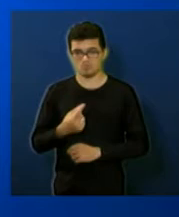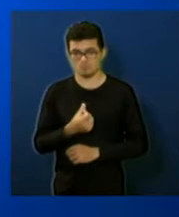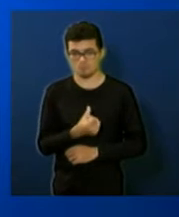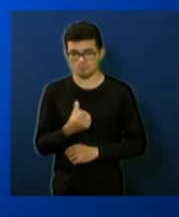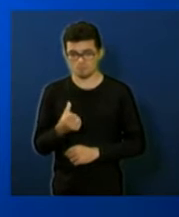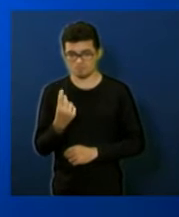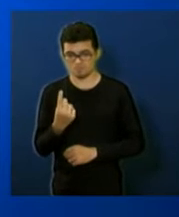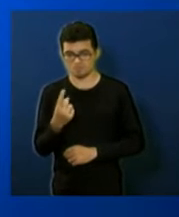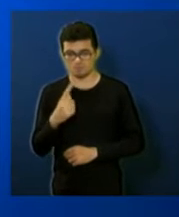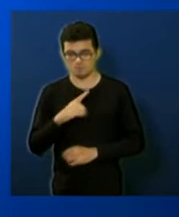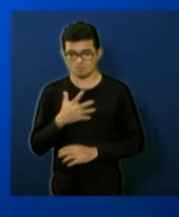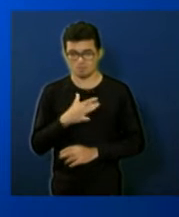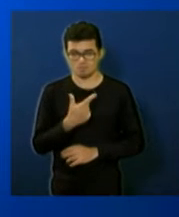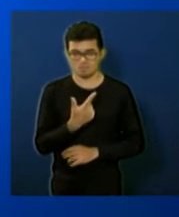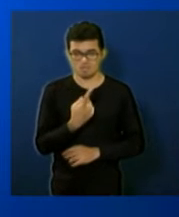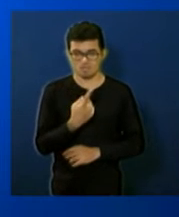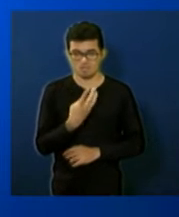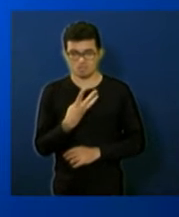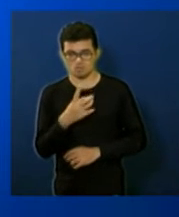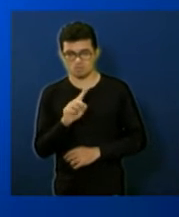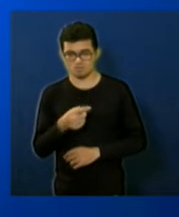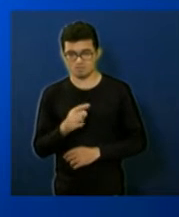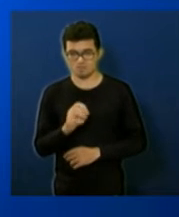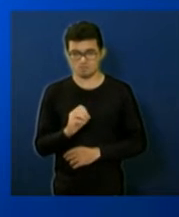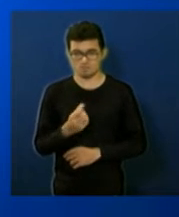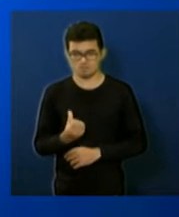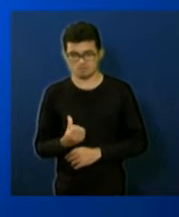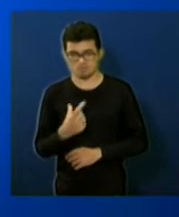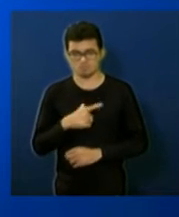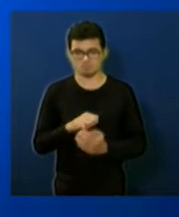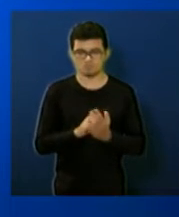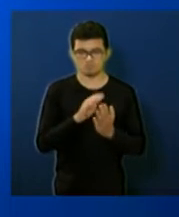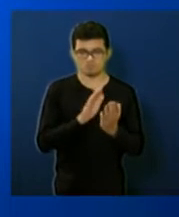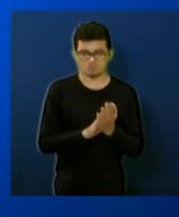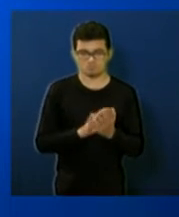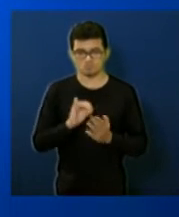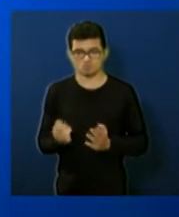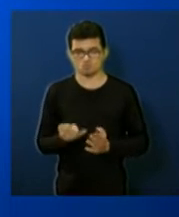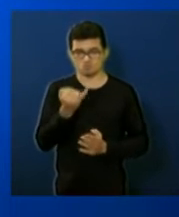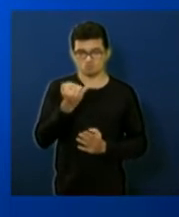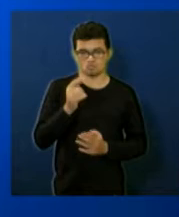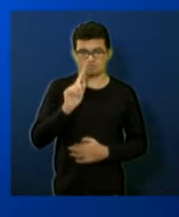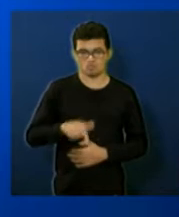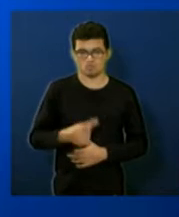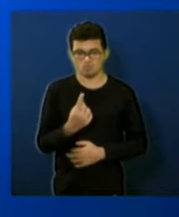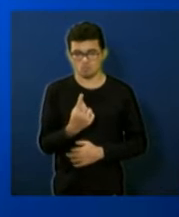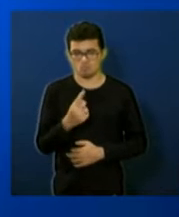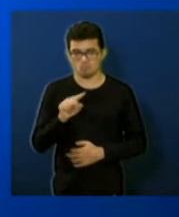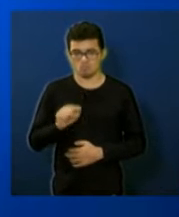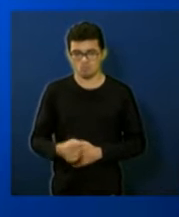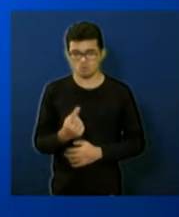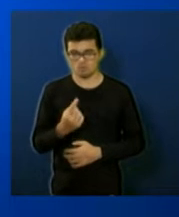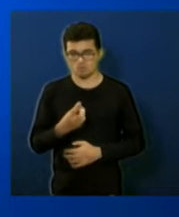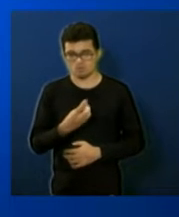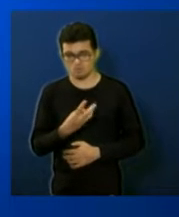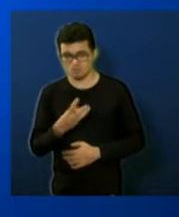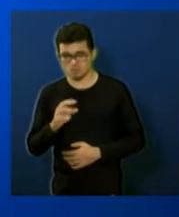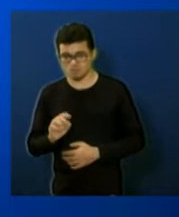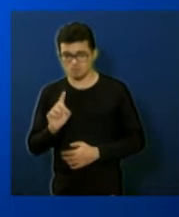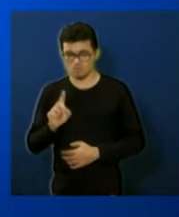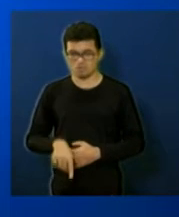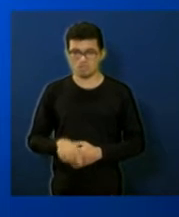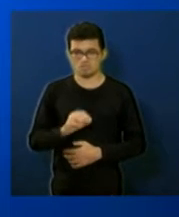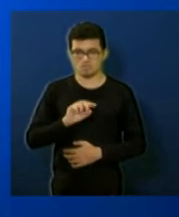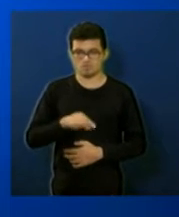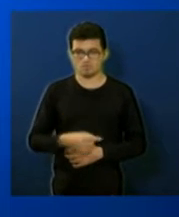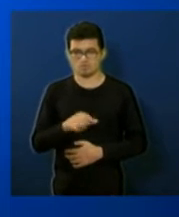representa 14,06% multas e juros de mora 1.130 que representa 0